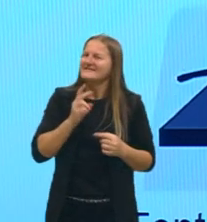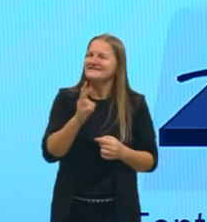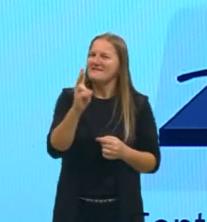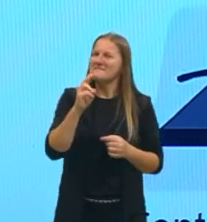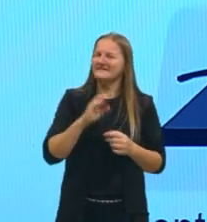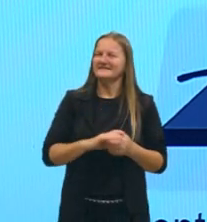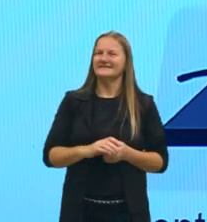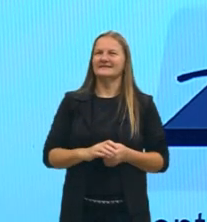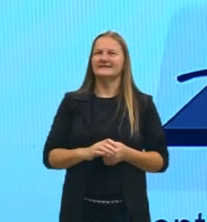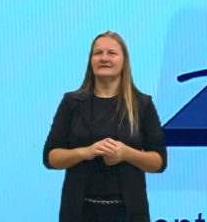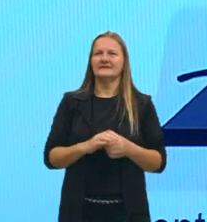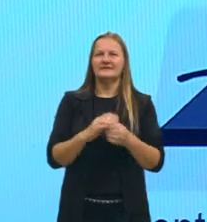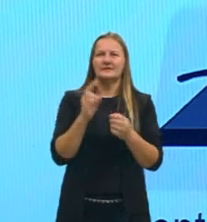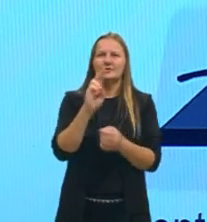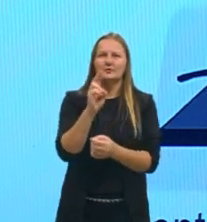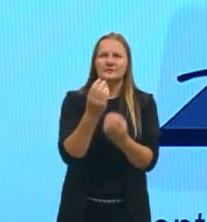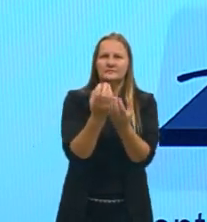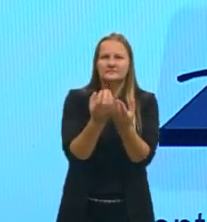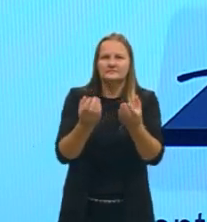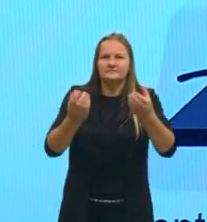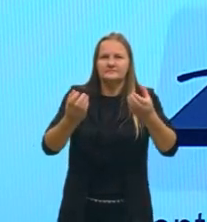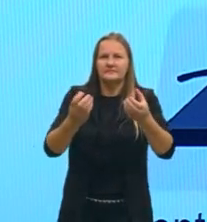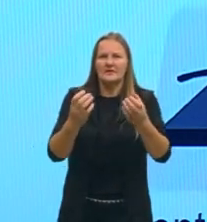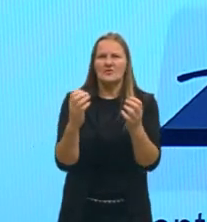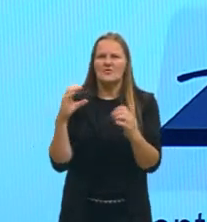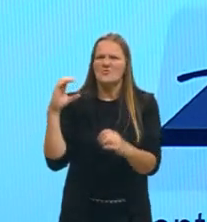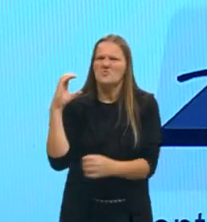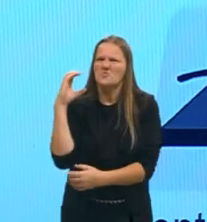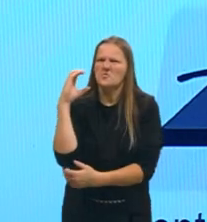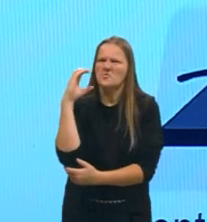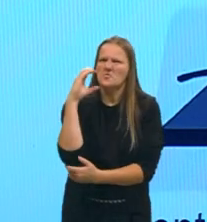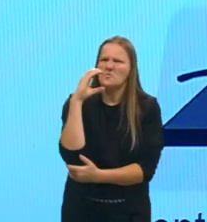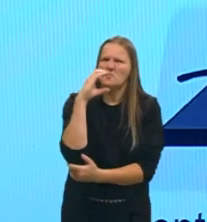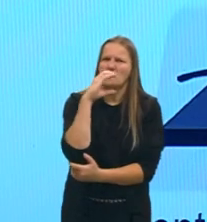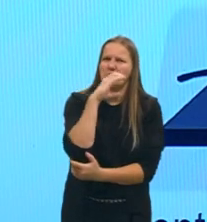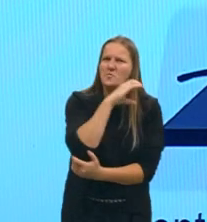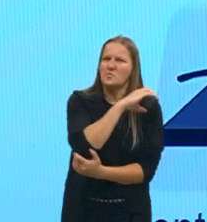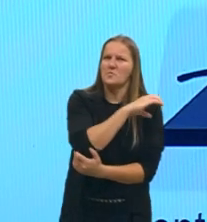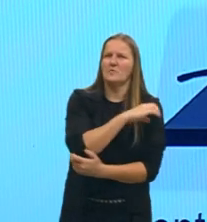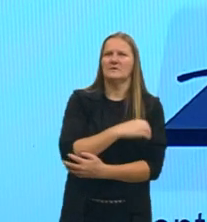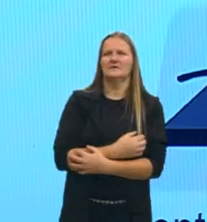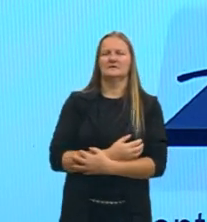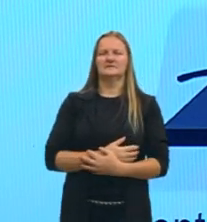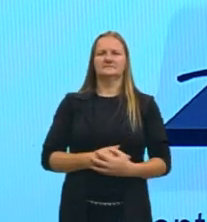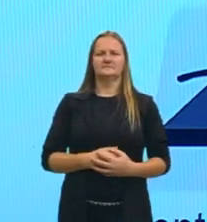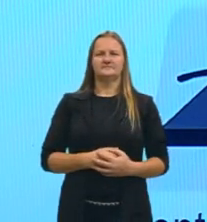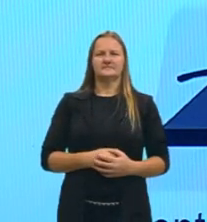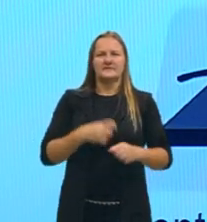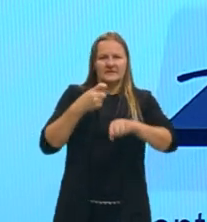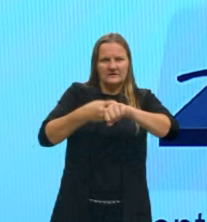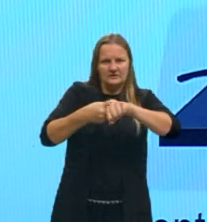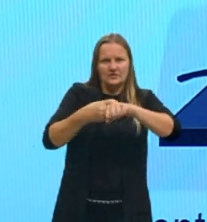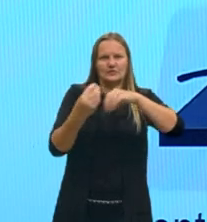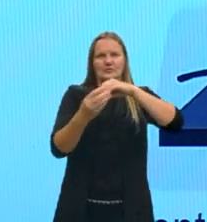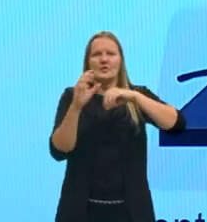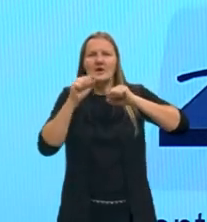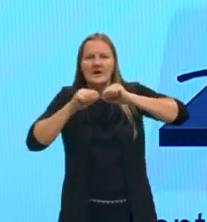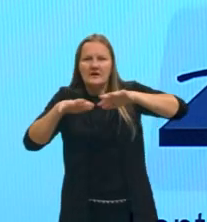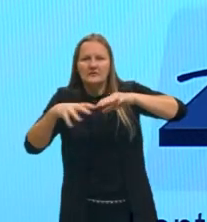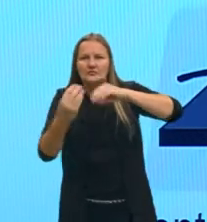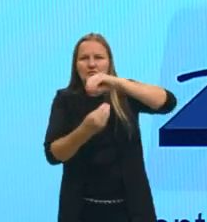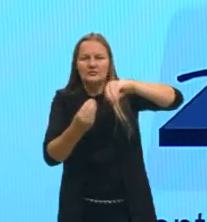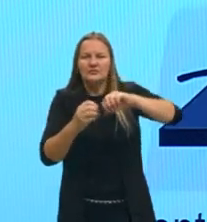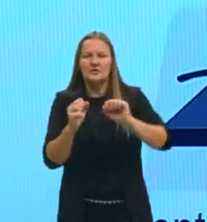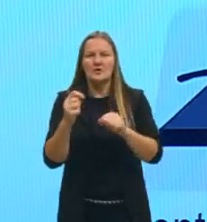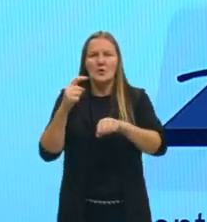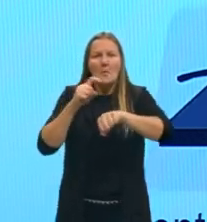Aqui tem um bico de búlce, né? Que vai aquecer a minha mistura, que vai ter uma solução ali de sólidos e líquidos, através do ponto